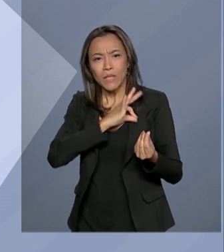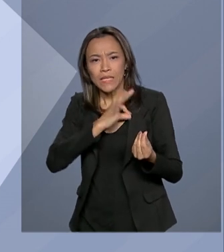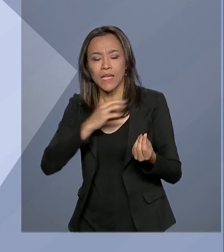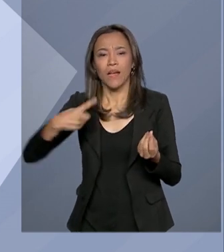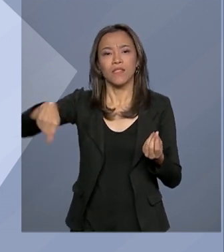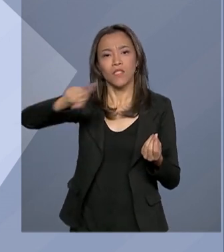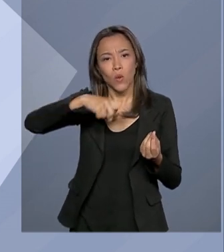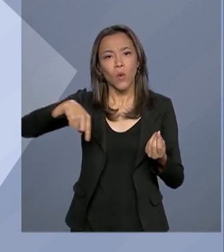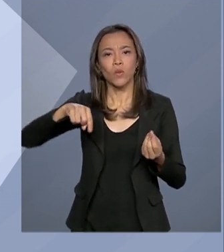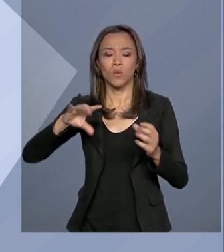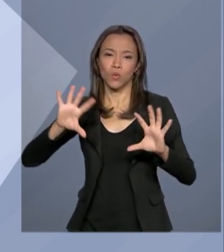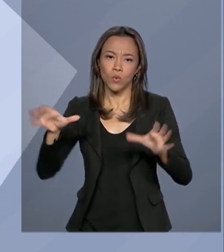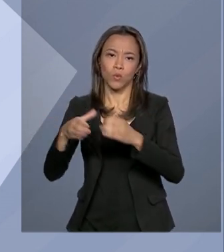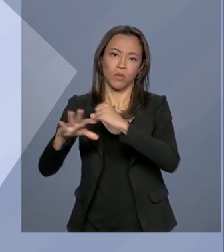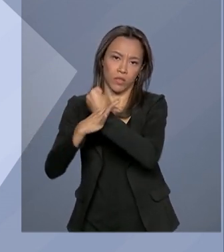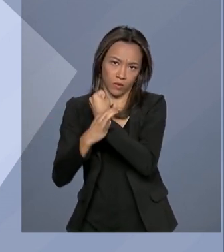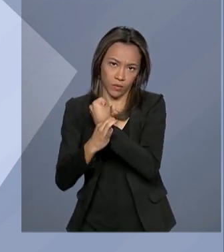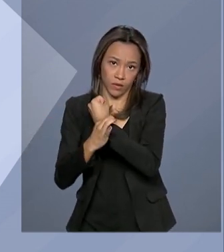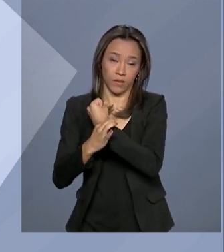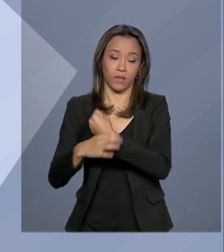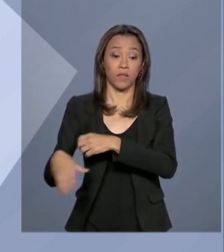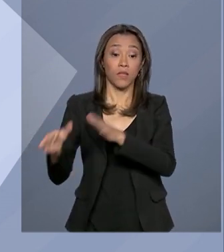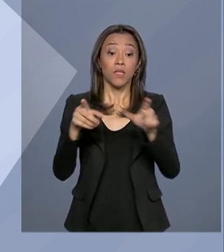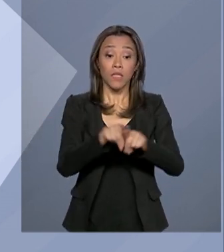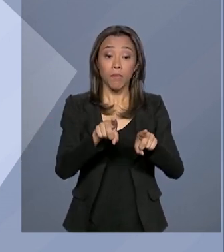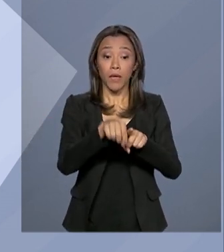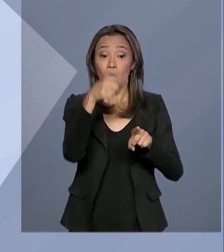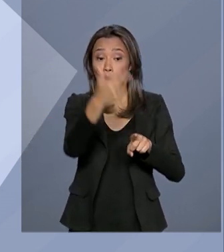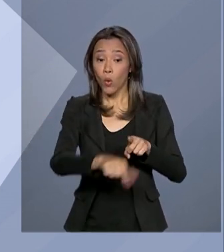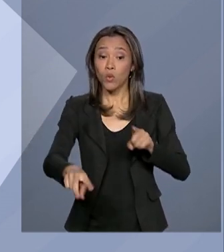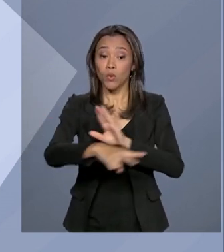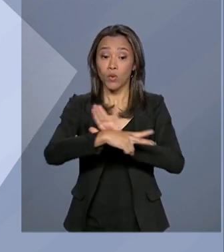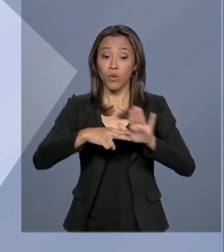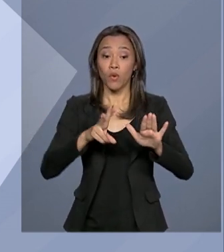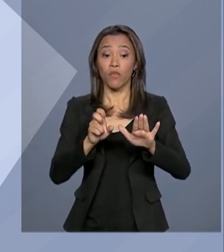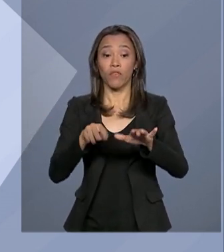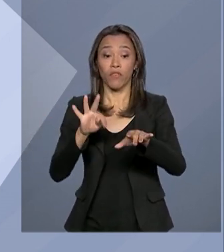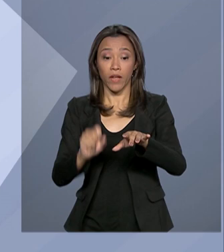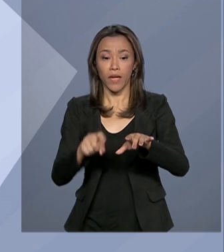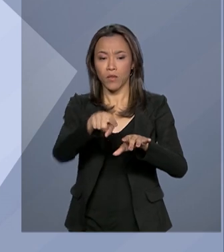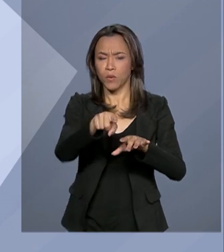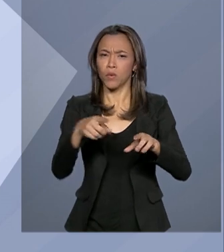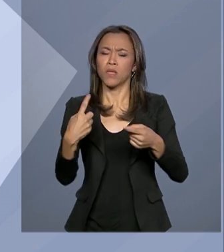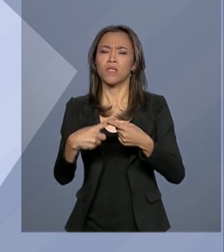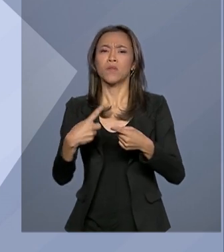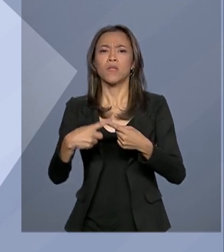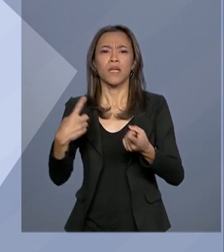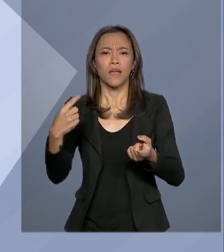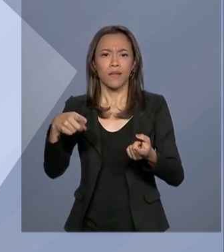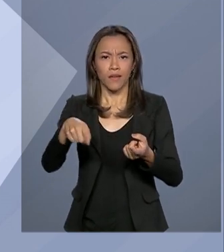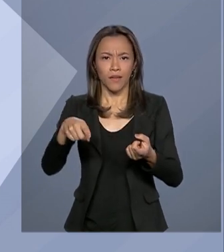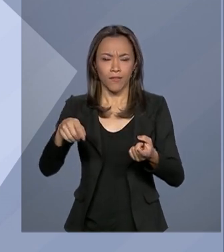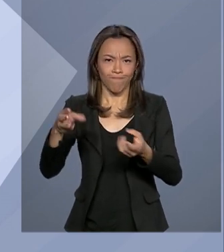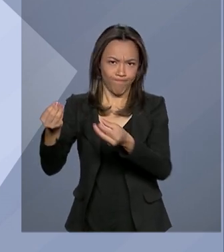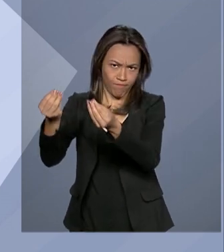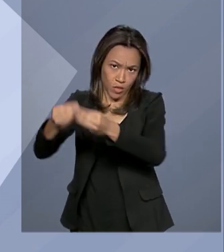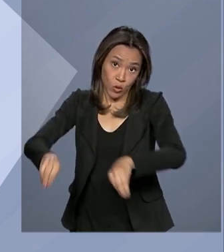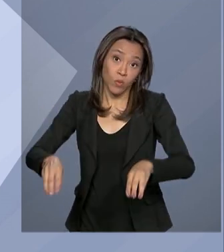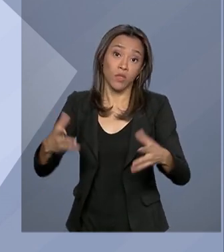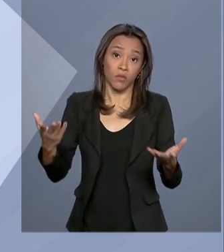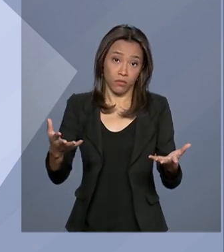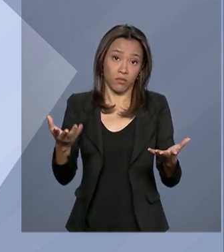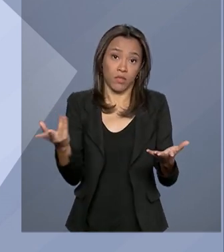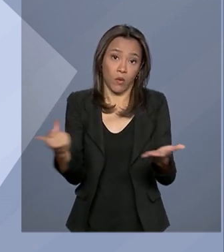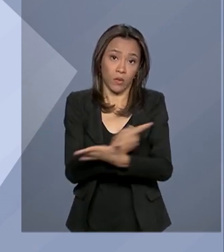E por meio do veto foi garantida a participação em celebração de acordos de entes públicos lesados no caso de